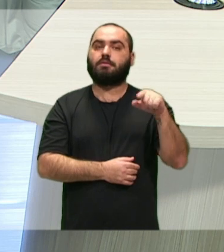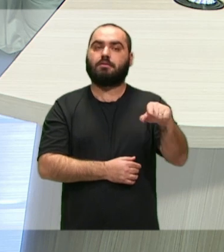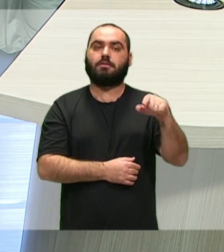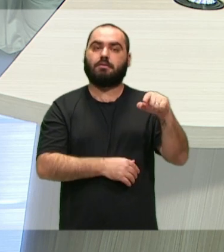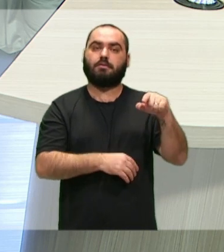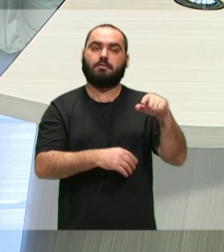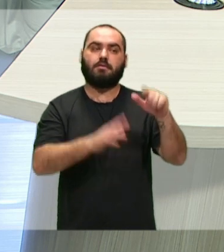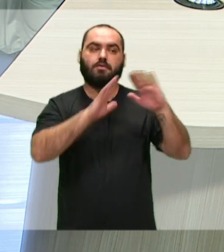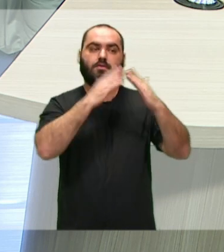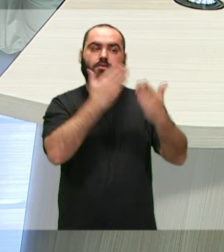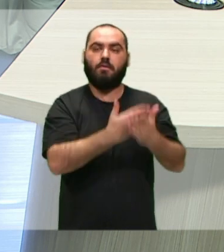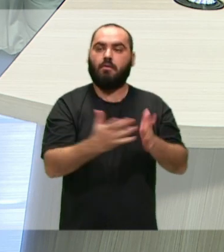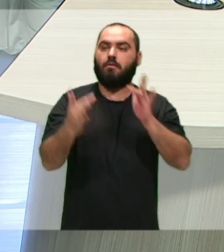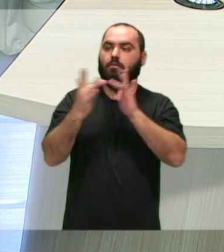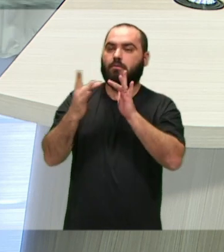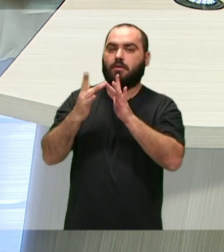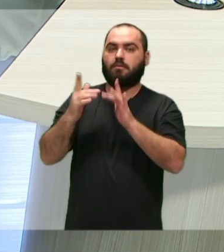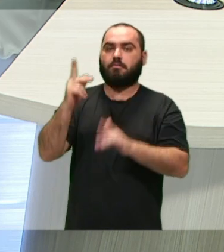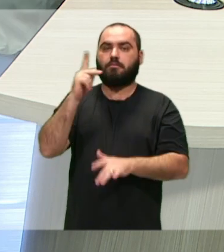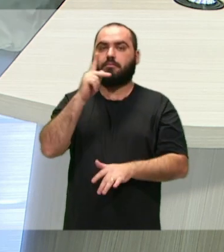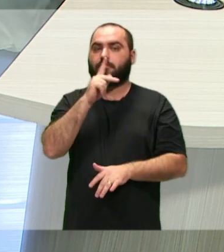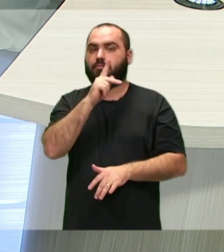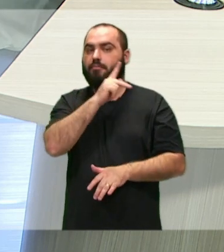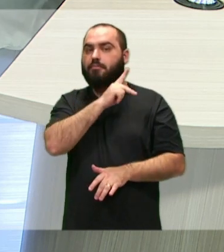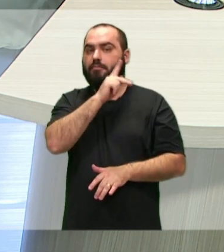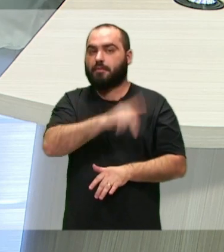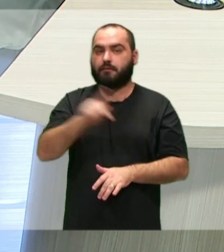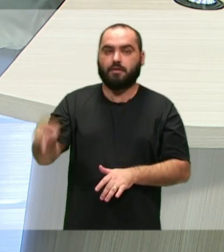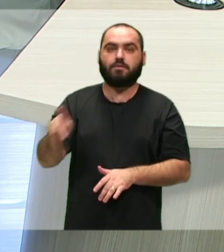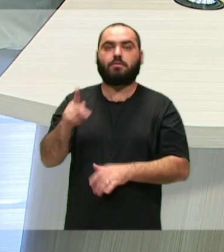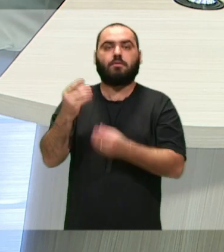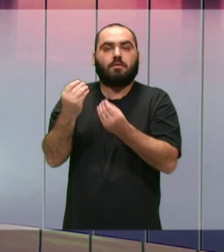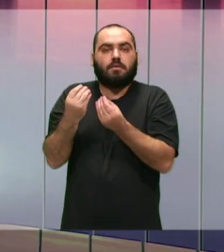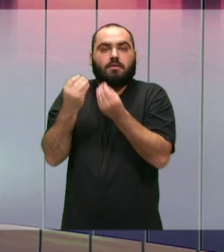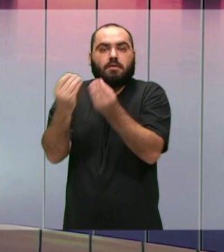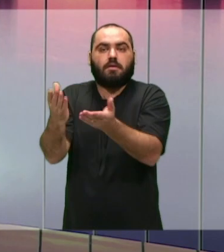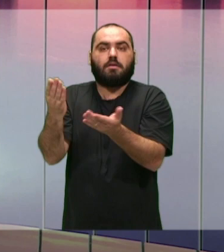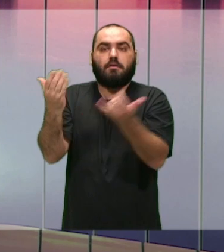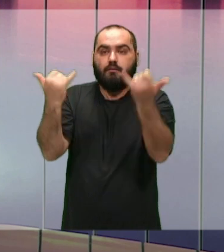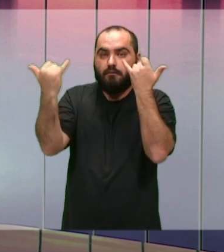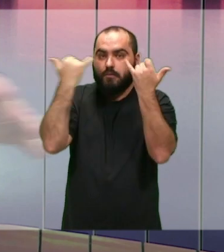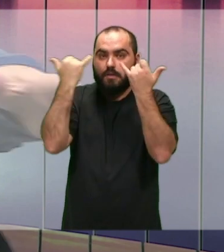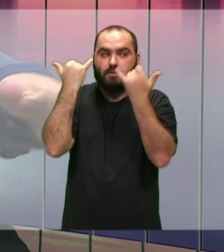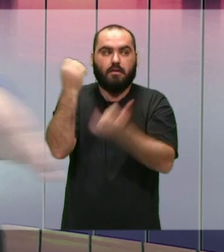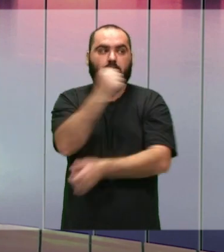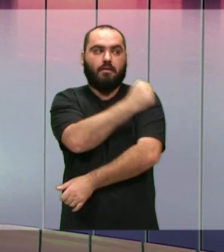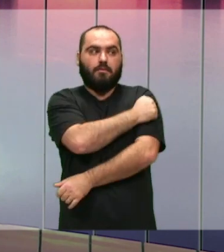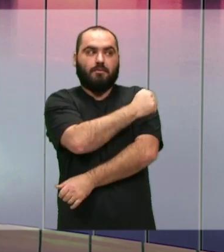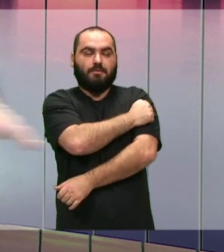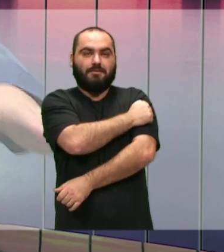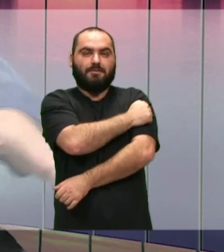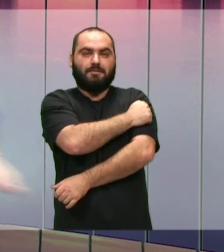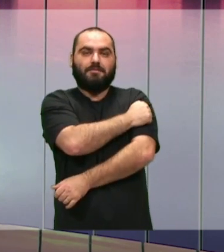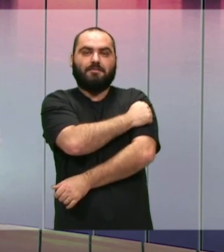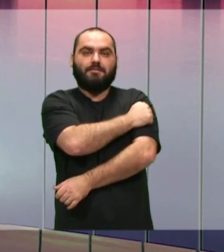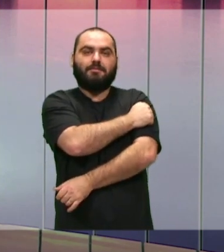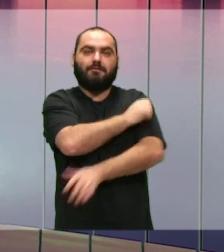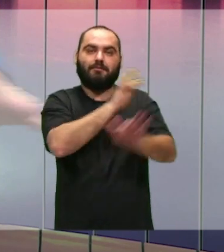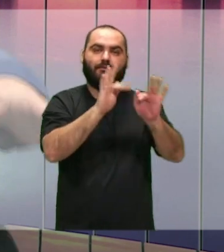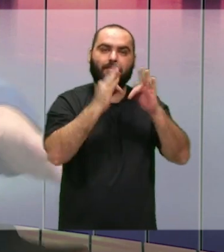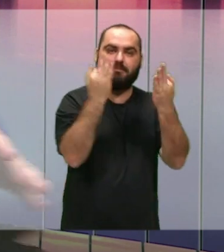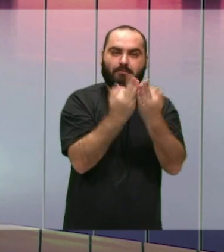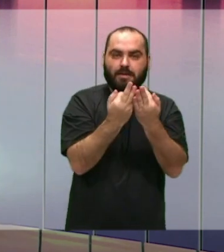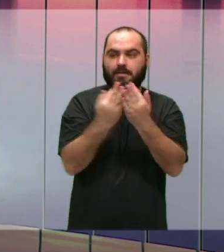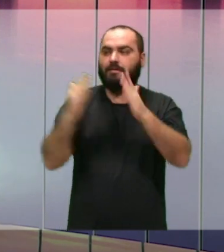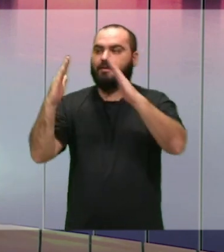com as escolas, com os professores levando a informação para os estudantes e os estudantes disseminando nas famílias, em casa,